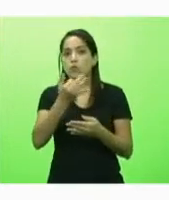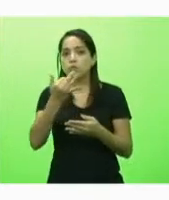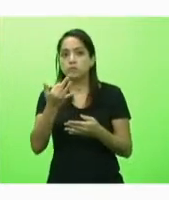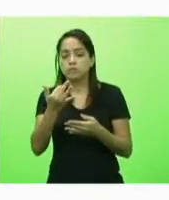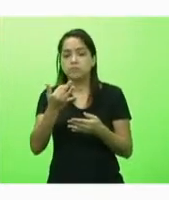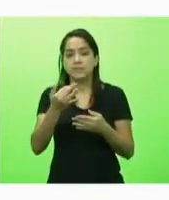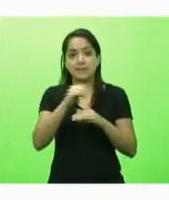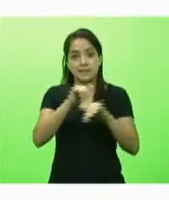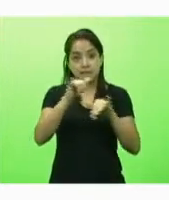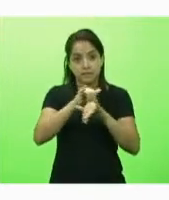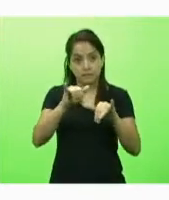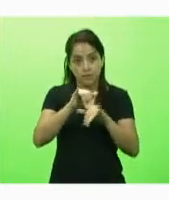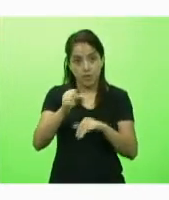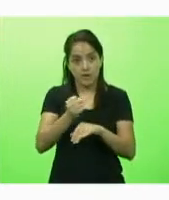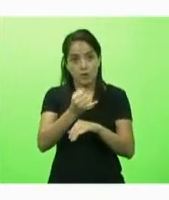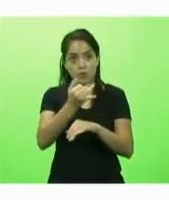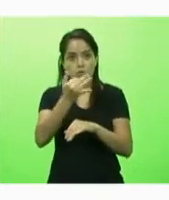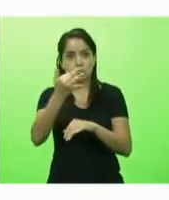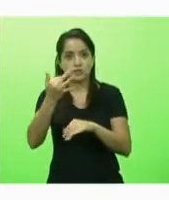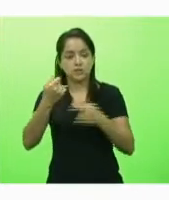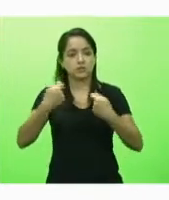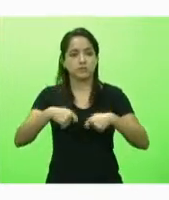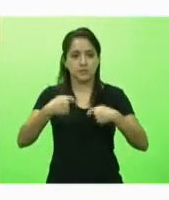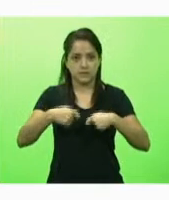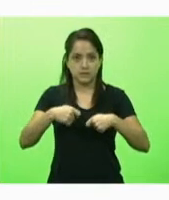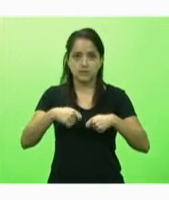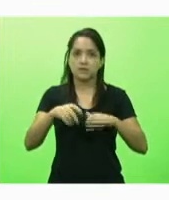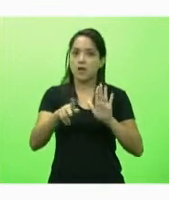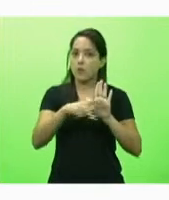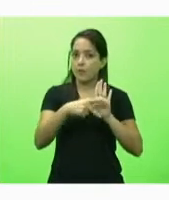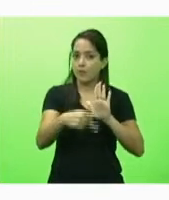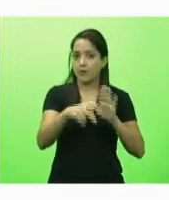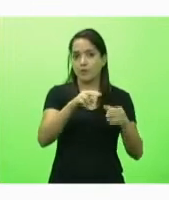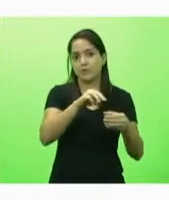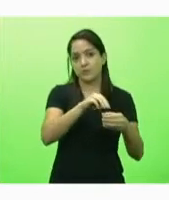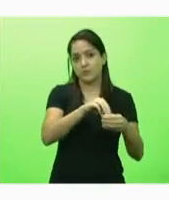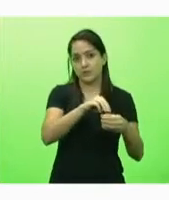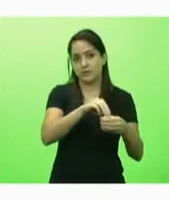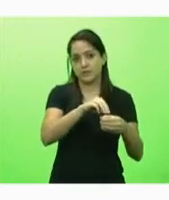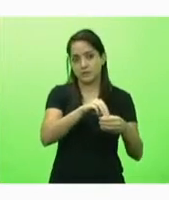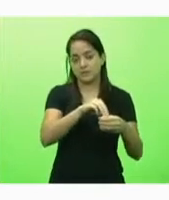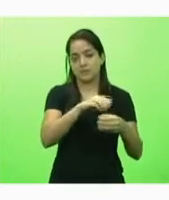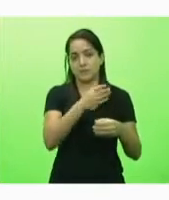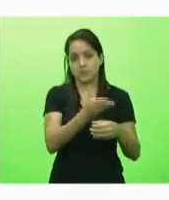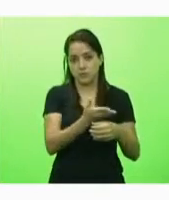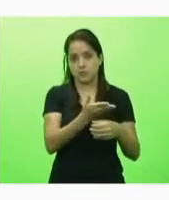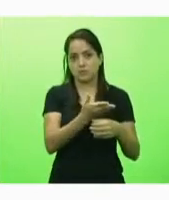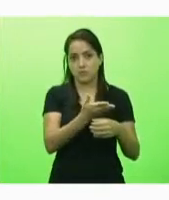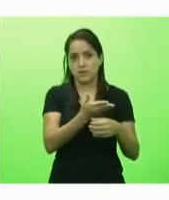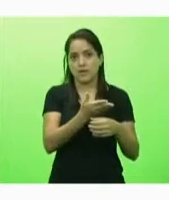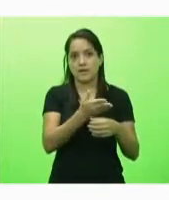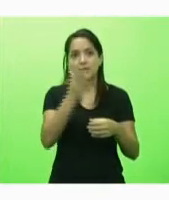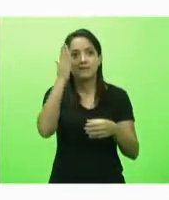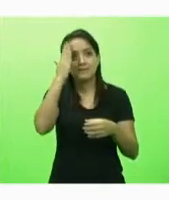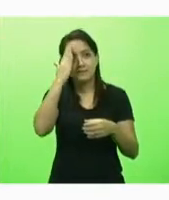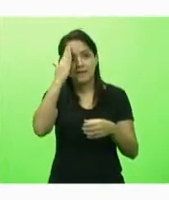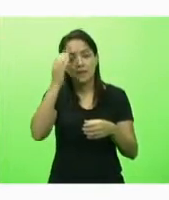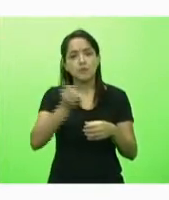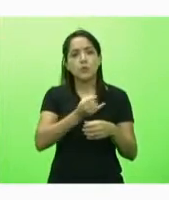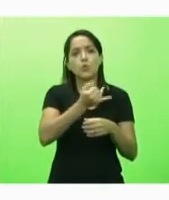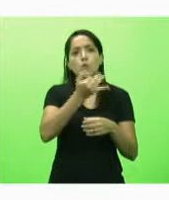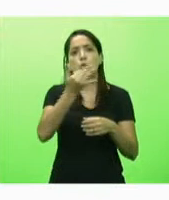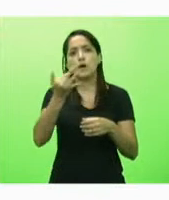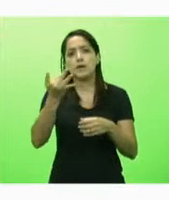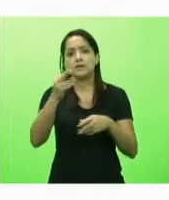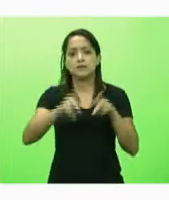informa a quantidade de vacinas que precisa é o próprio município é o município que tem o domínio sobre o quantitativo